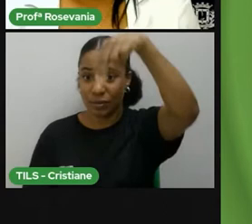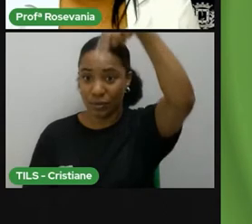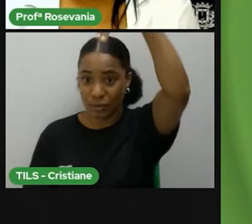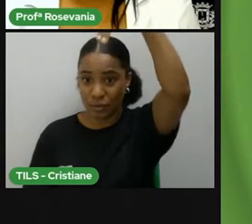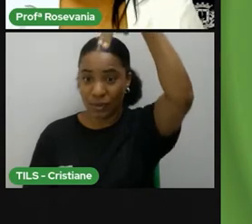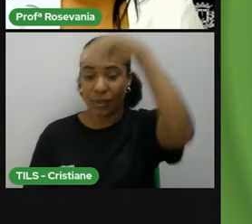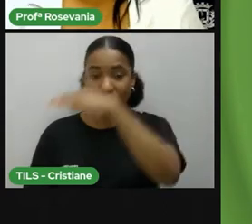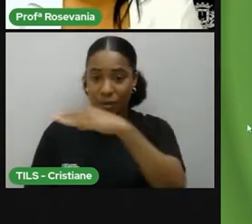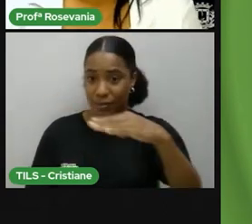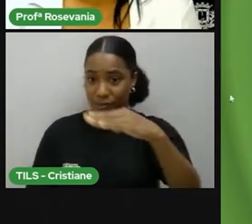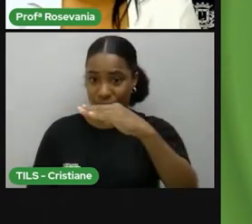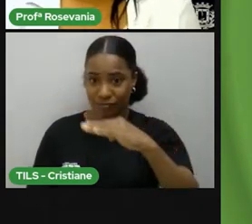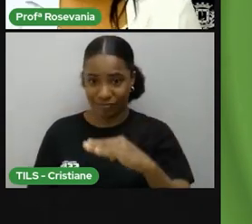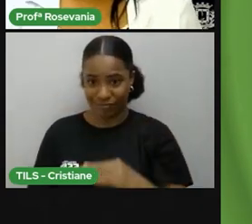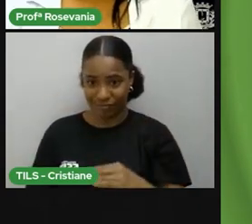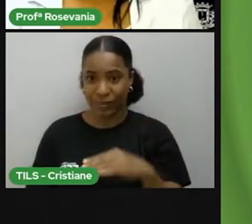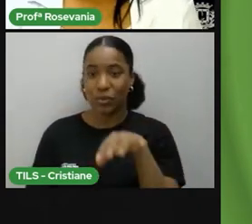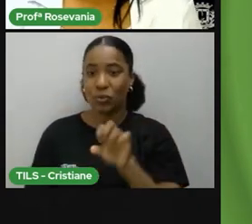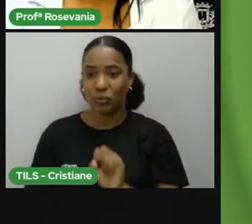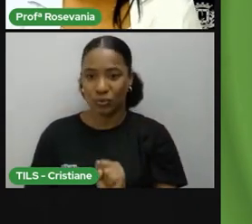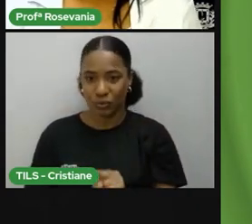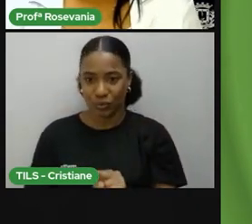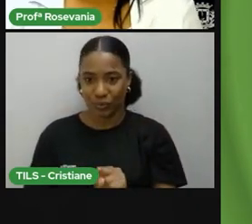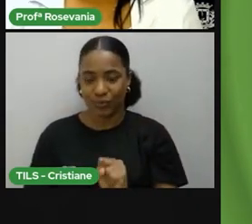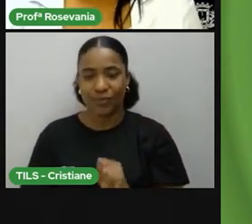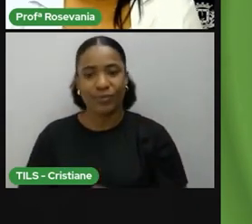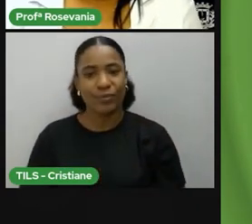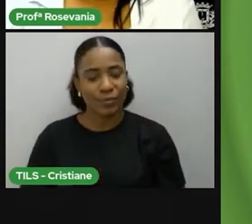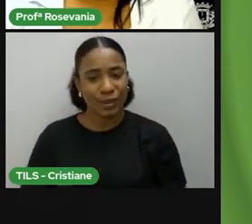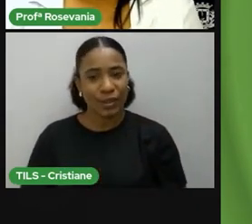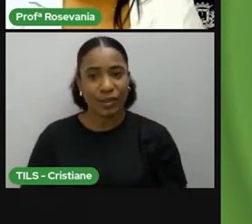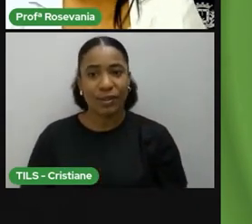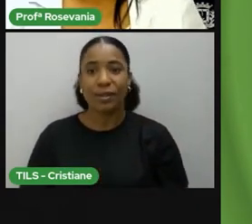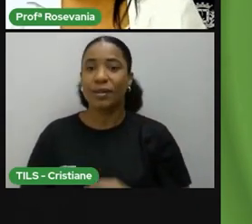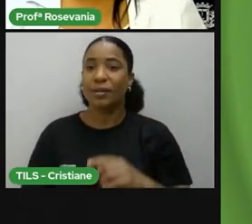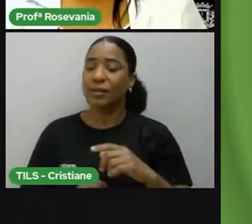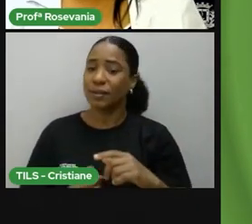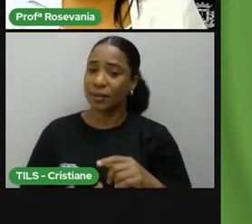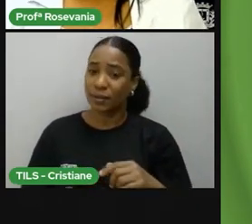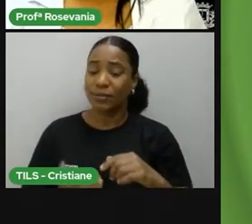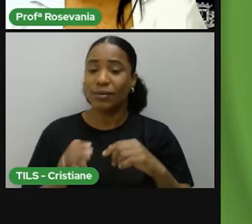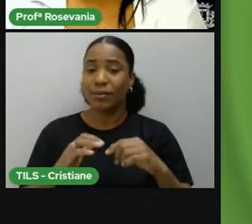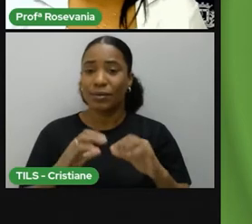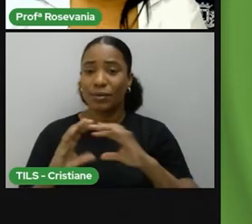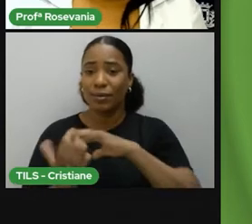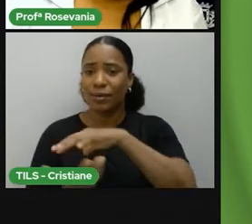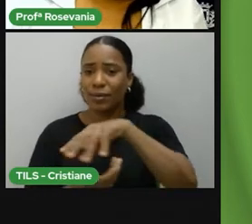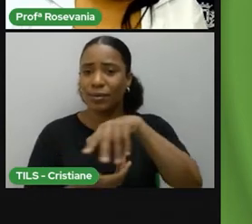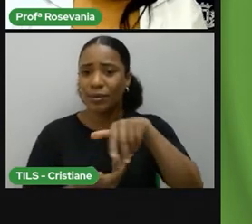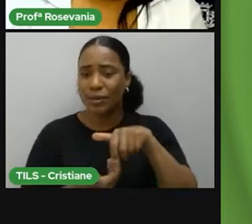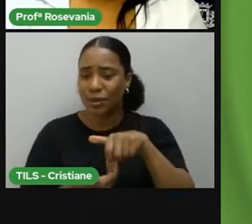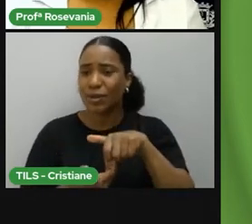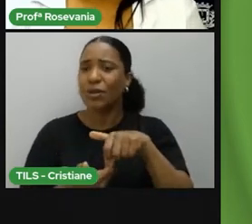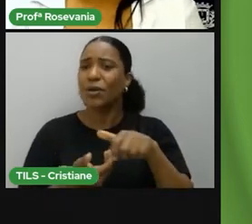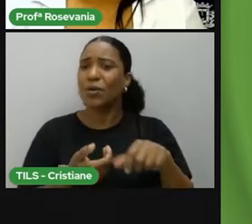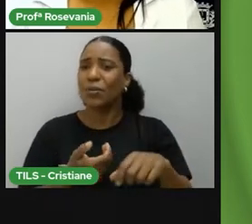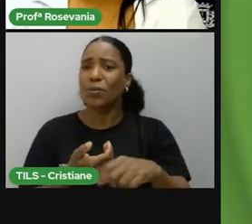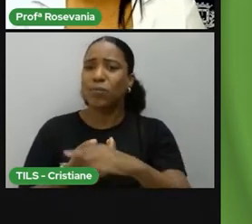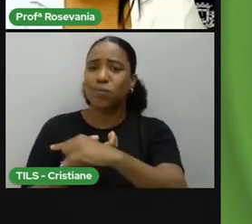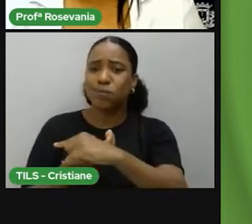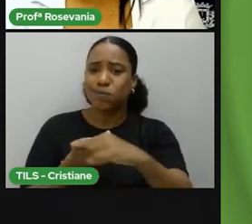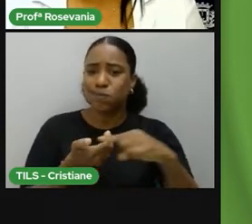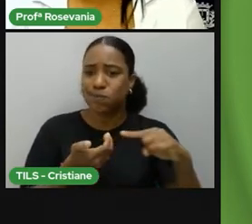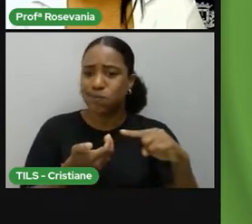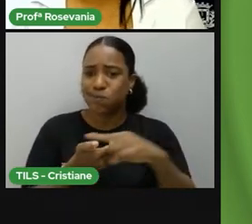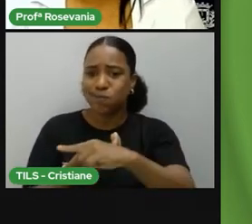ao polo sul. Os paralelos são essas linhas imaginárias, mas para usar como localização,